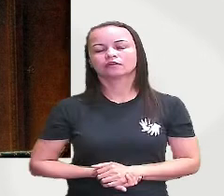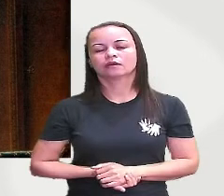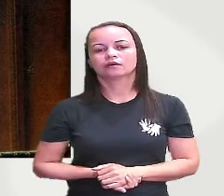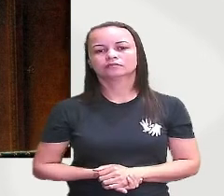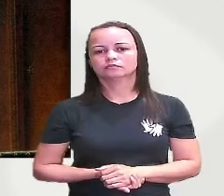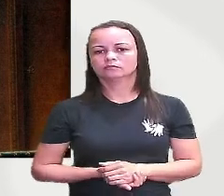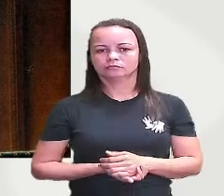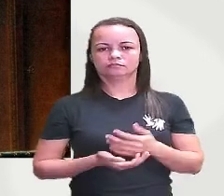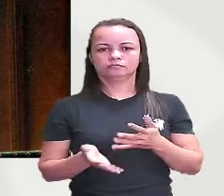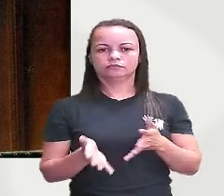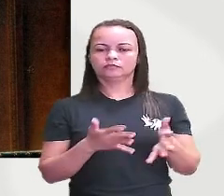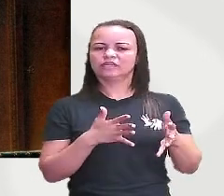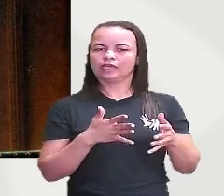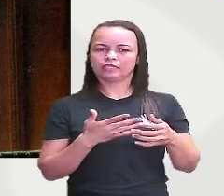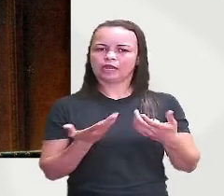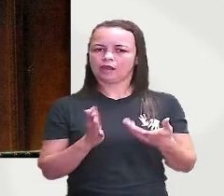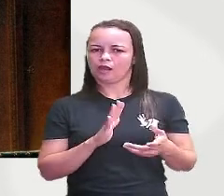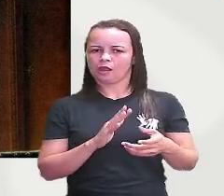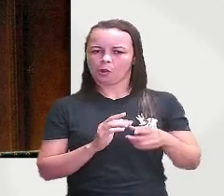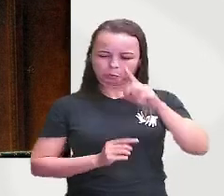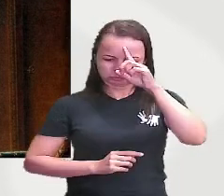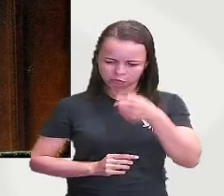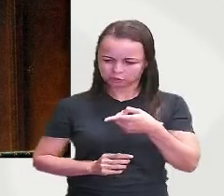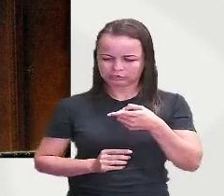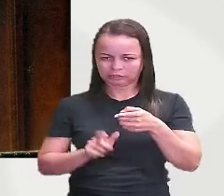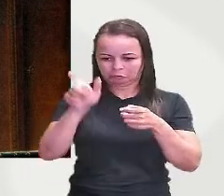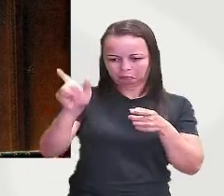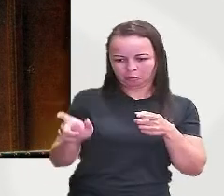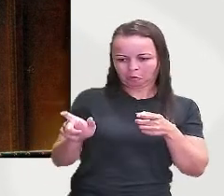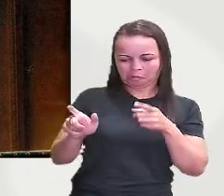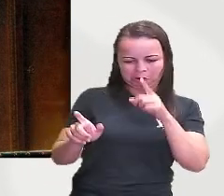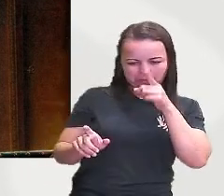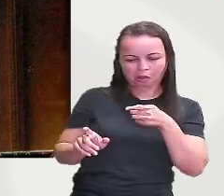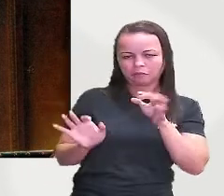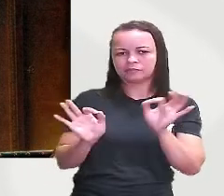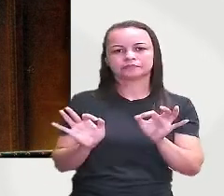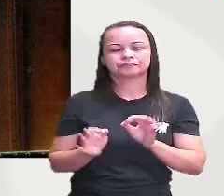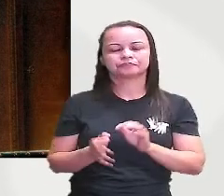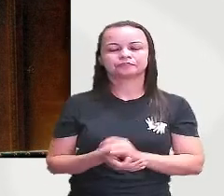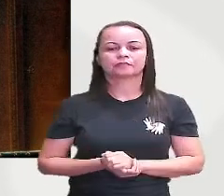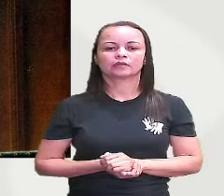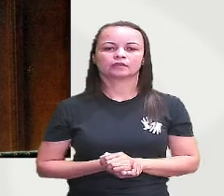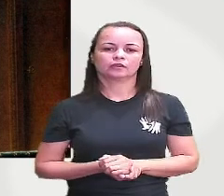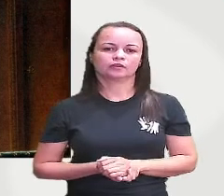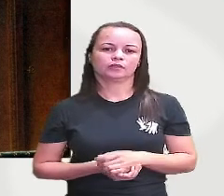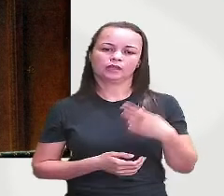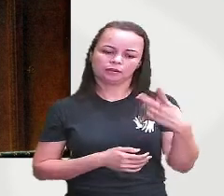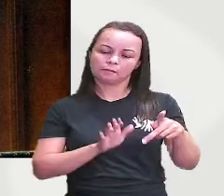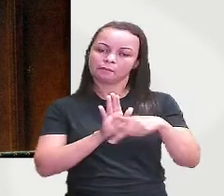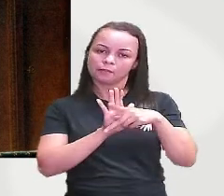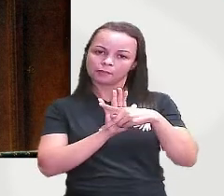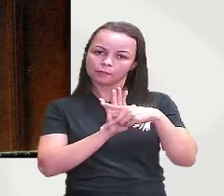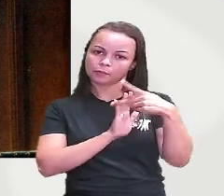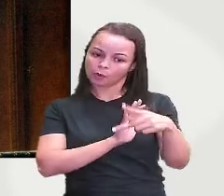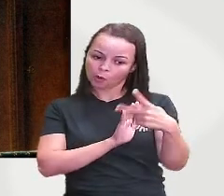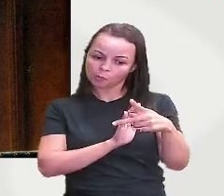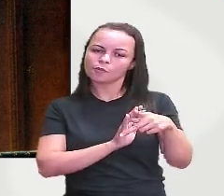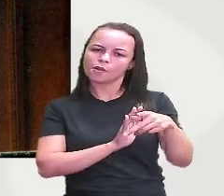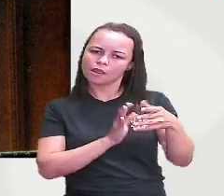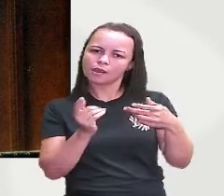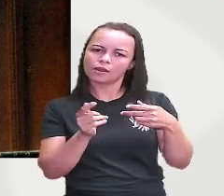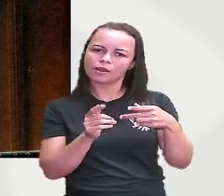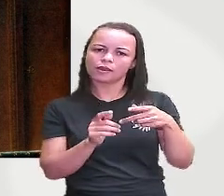autorização de ninguém para para as suas decisões agora